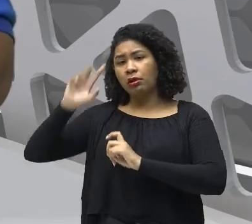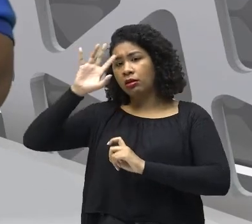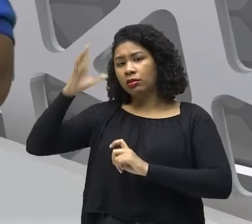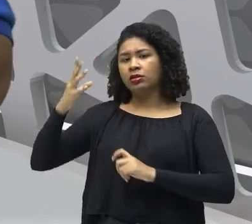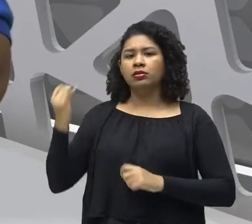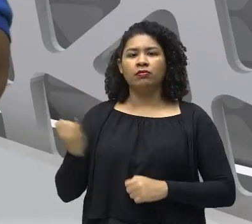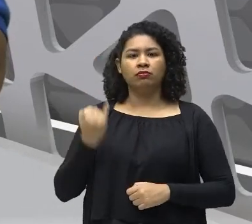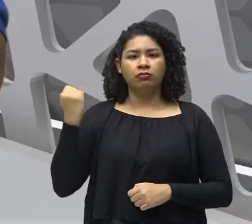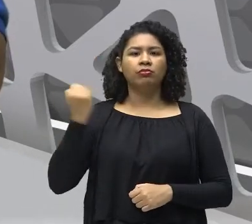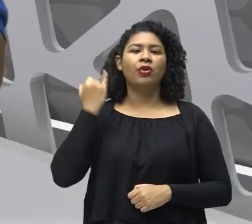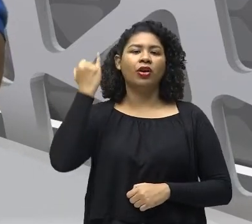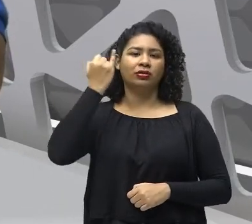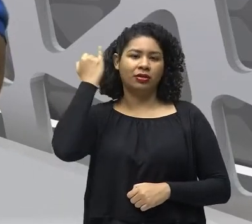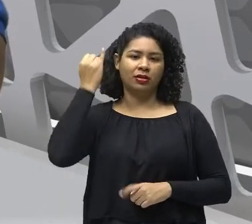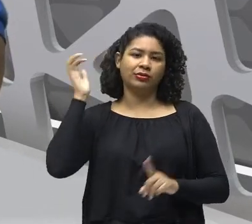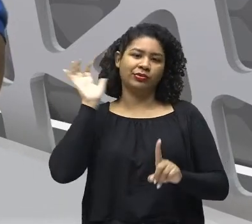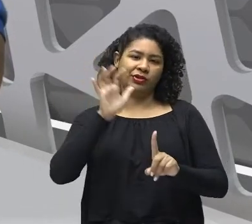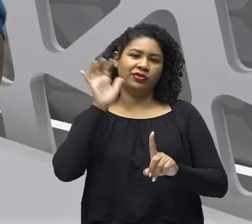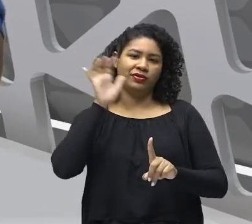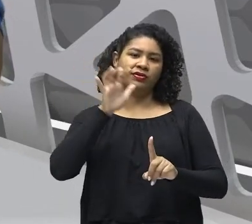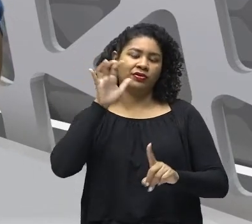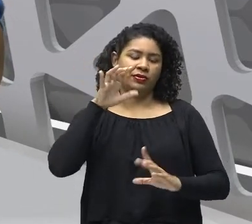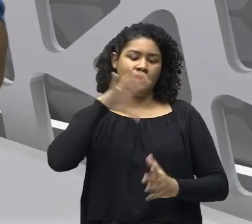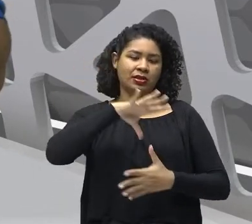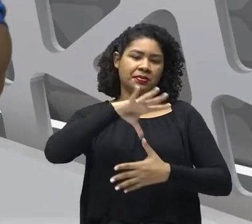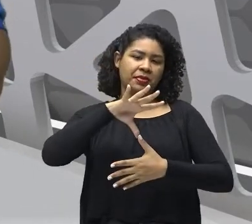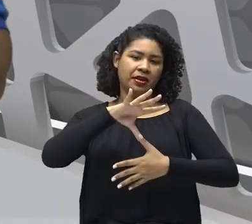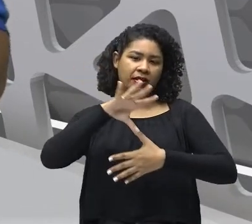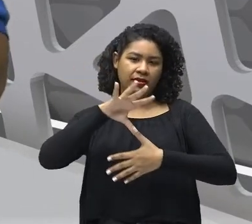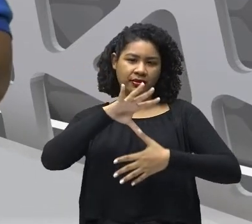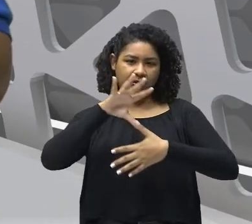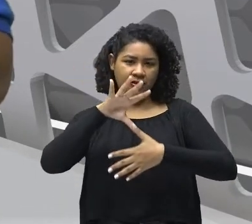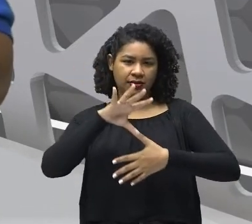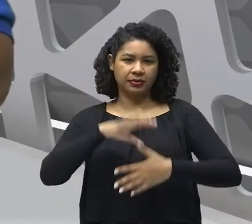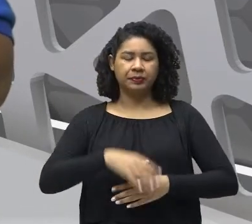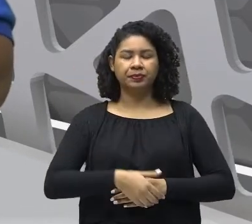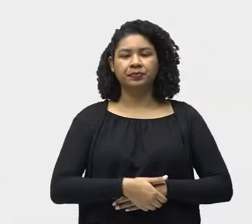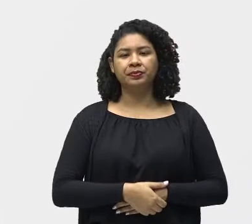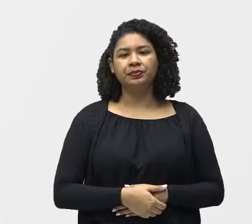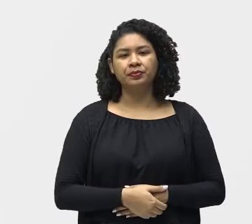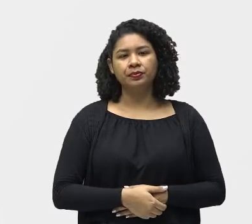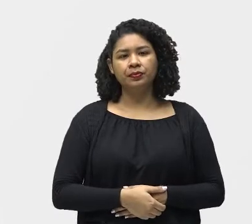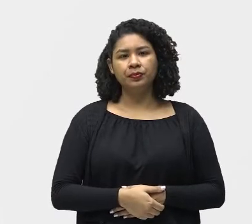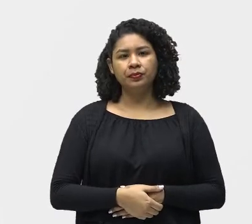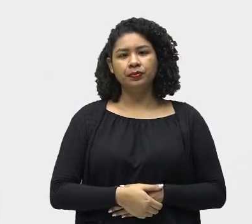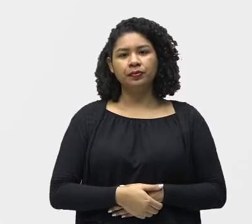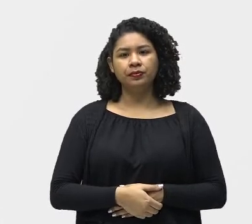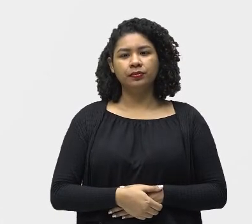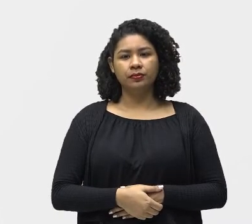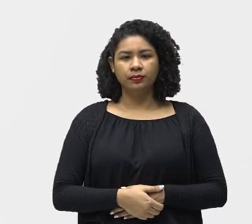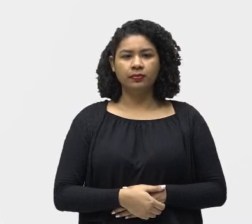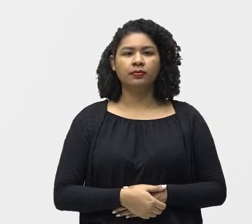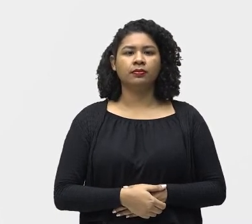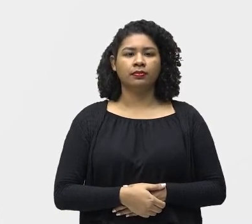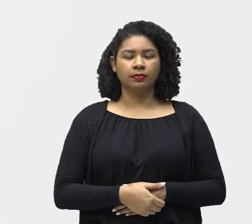impactos Sobre as Américas. Então, vamos ver quais são Alguns desses impactos? De acordo com o que estudamos Nas